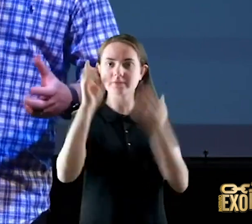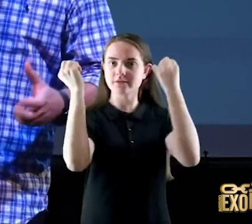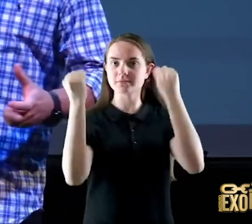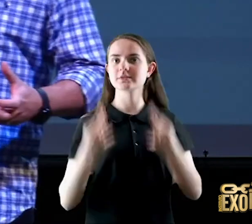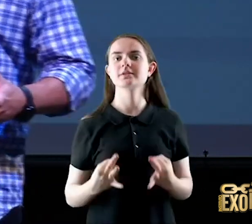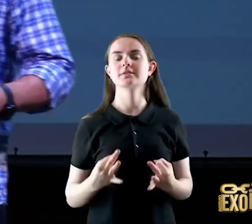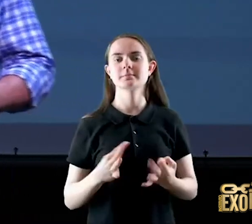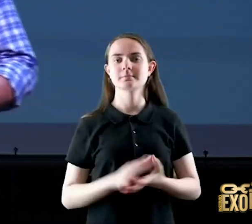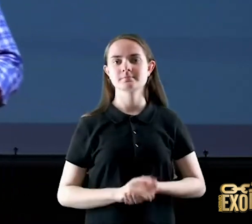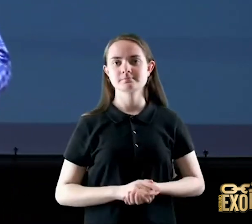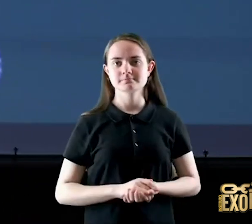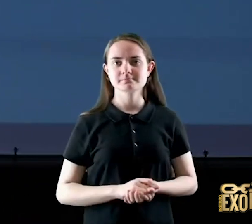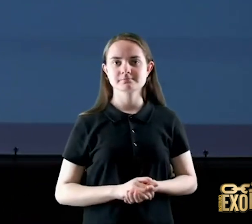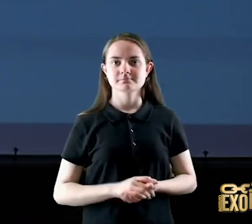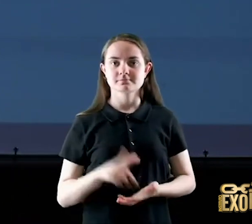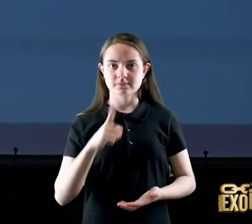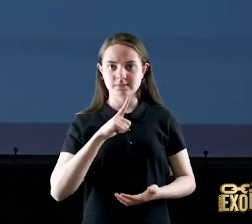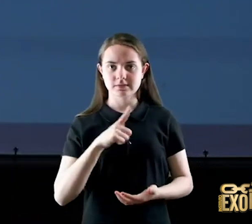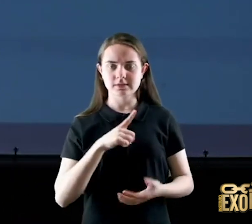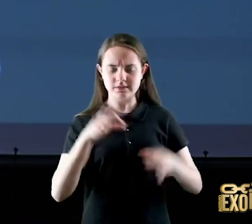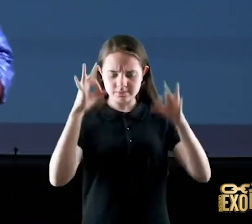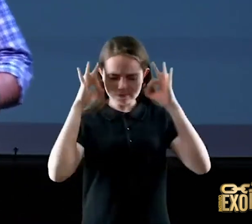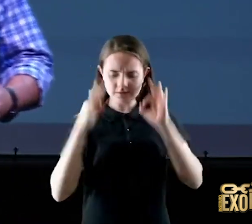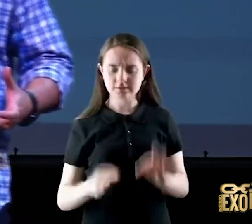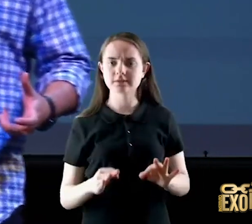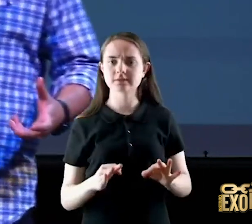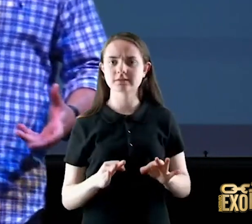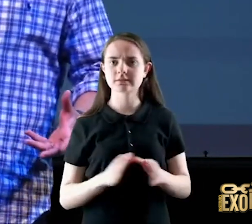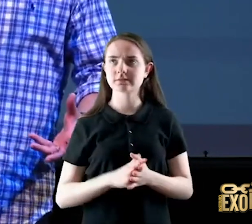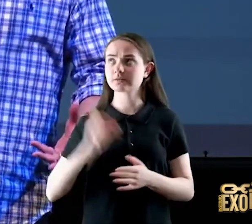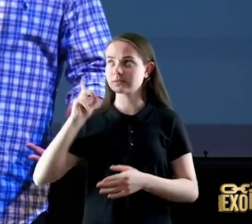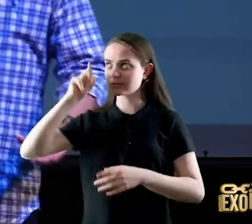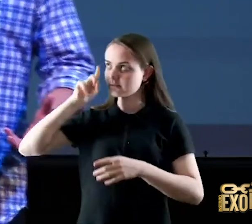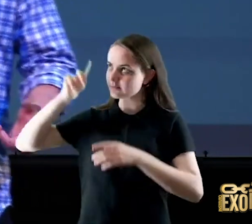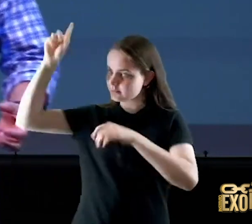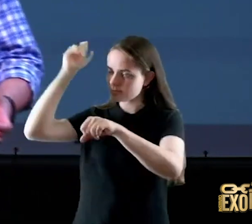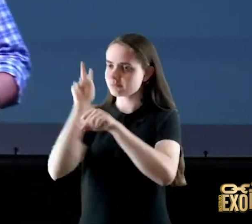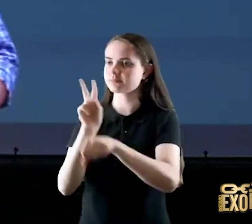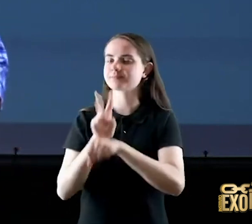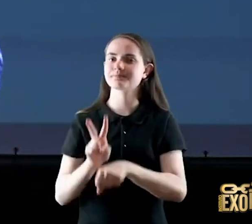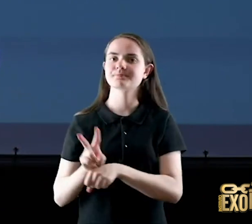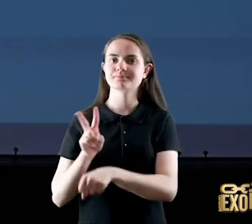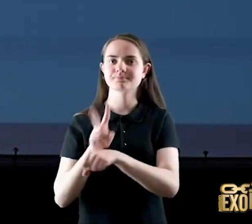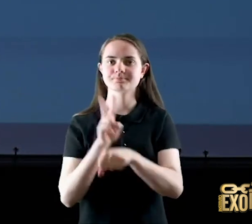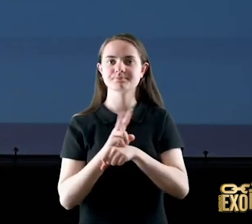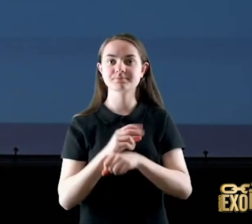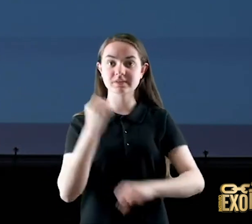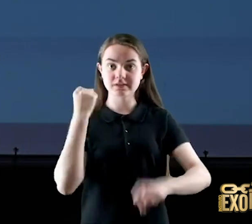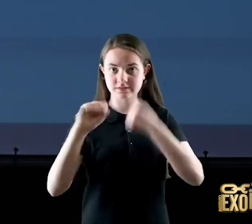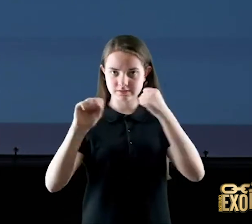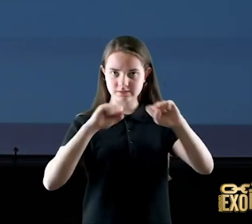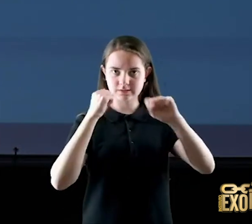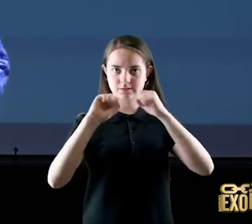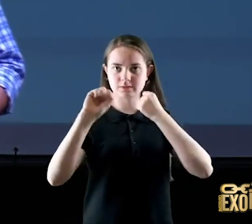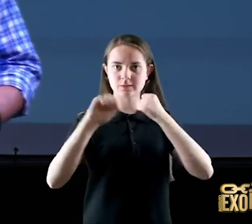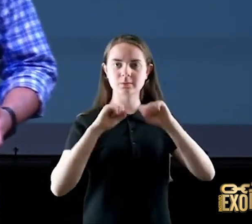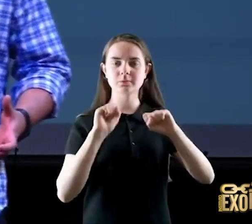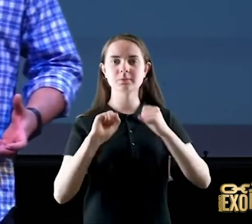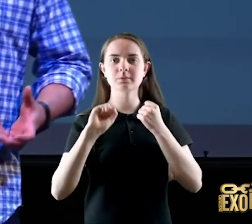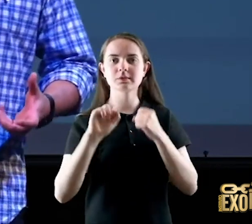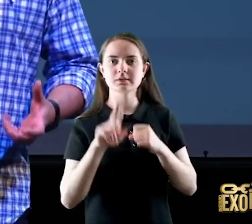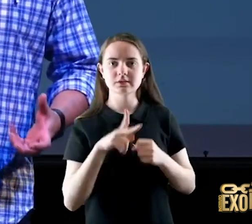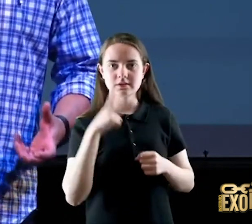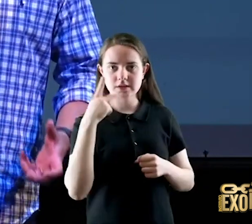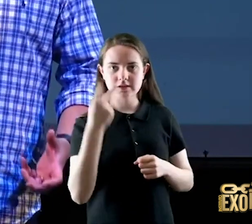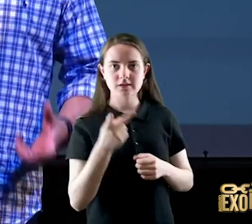existe uma firmeza das mãos do Senhor, salvo 125 eu acabei de citar, assim como estão os montes à roda de Jerusalém